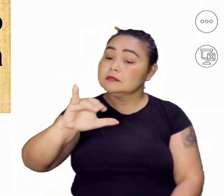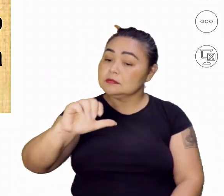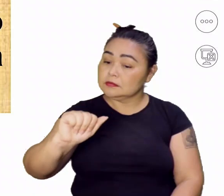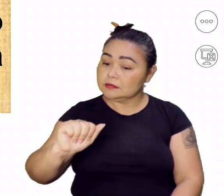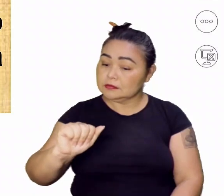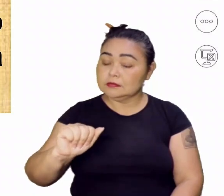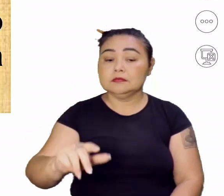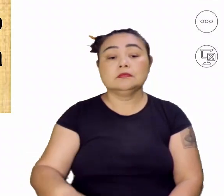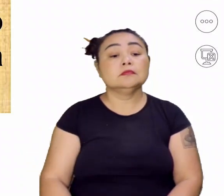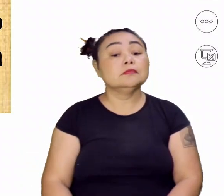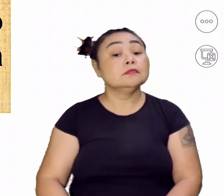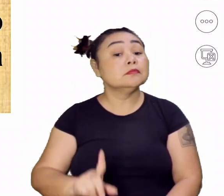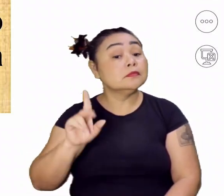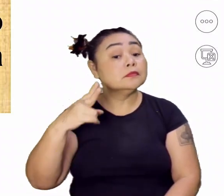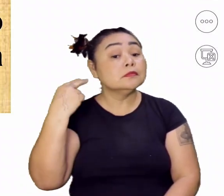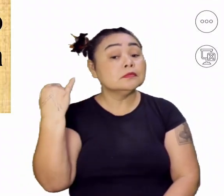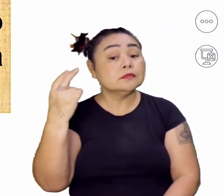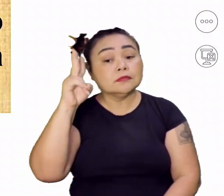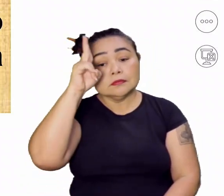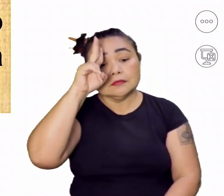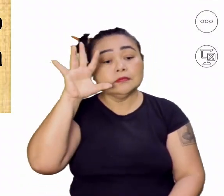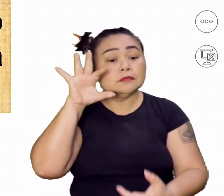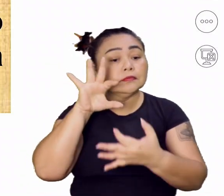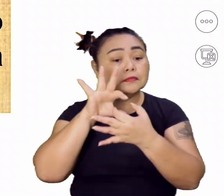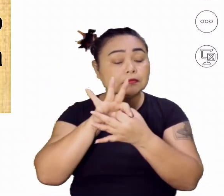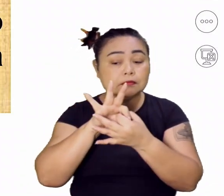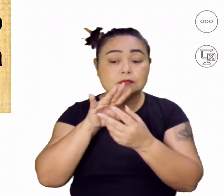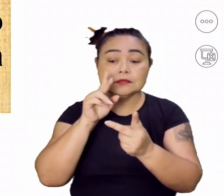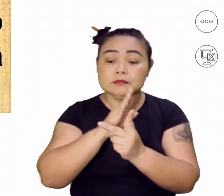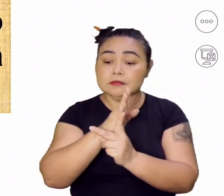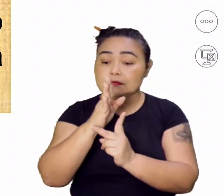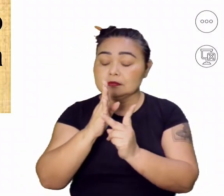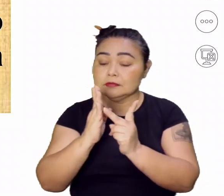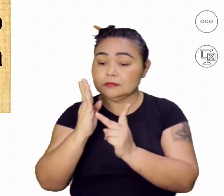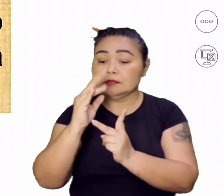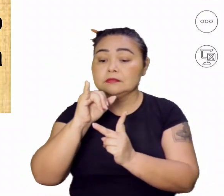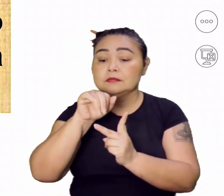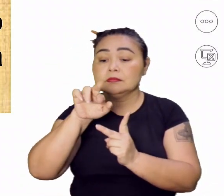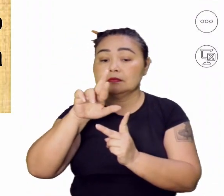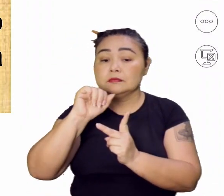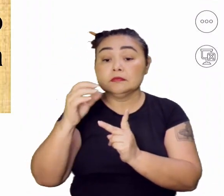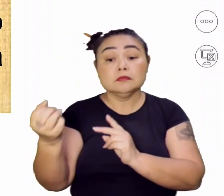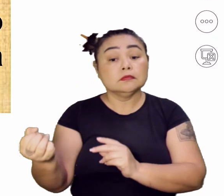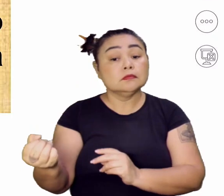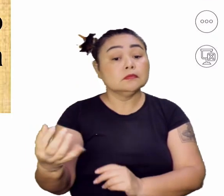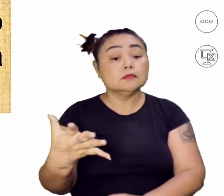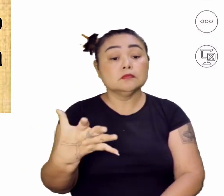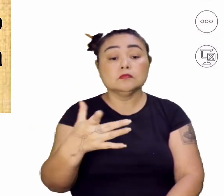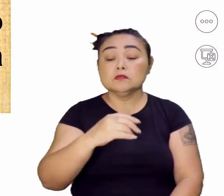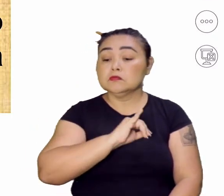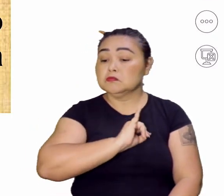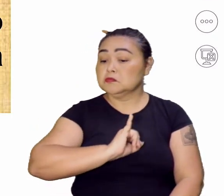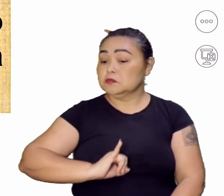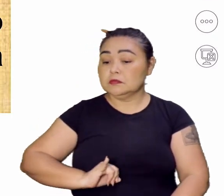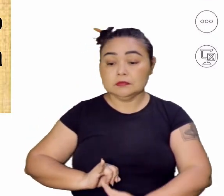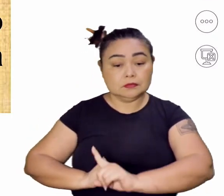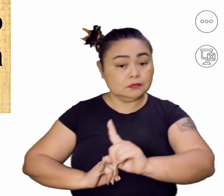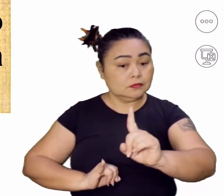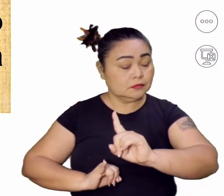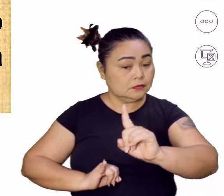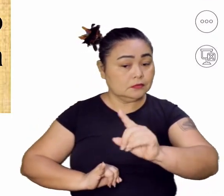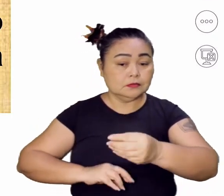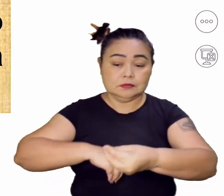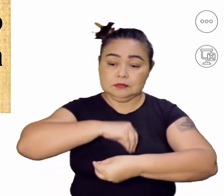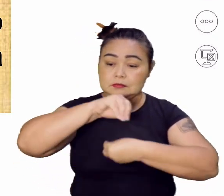É importante lembrar que a União Ibérica não foi um novo império, não representava um novo império, que